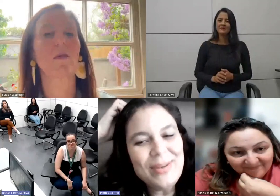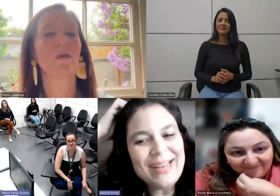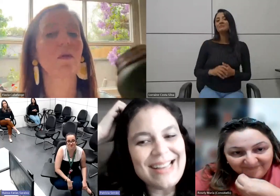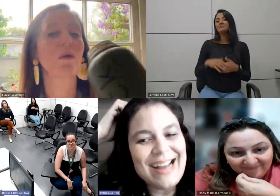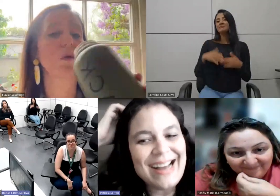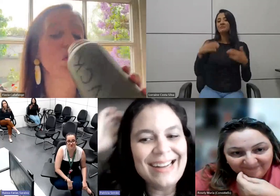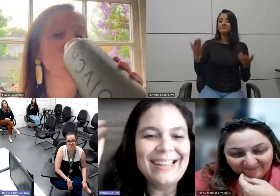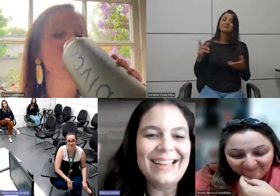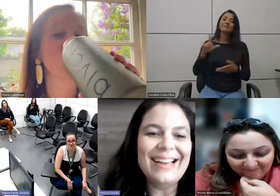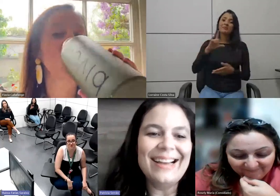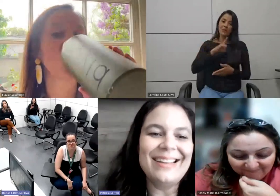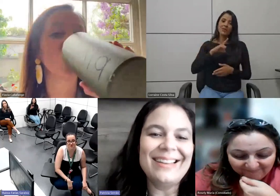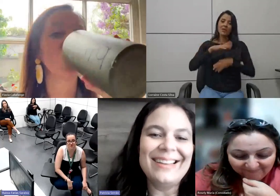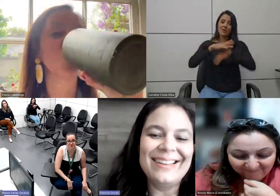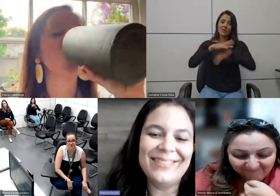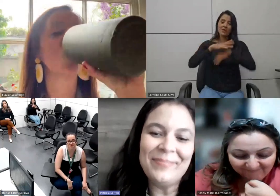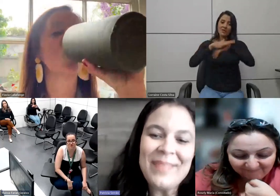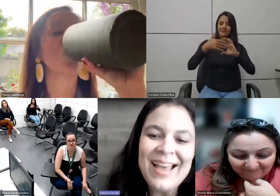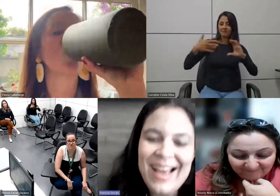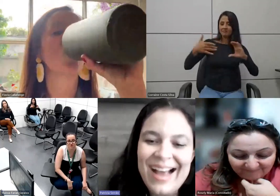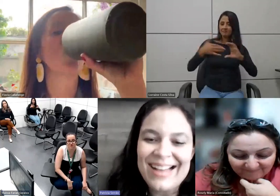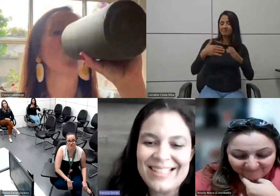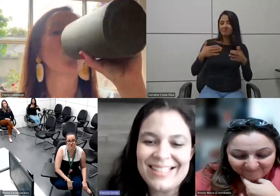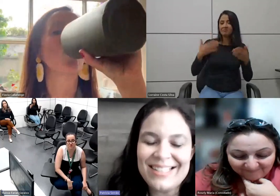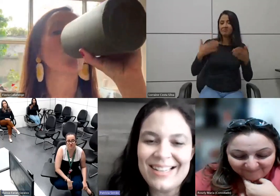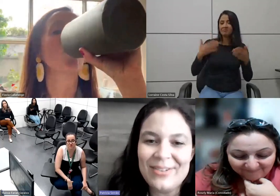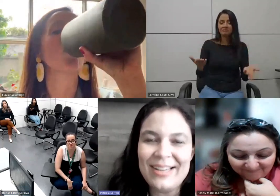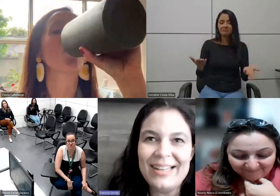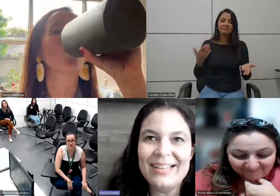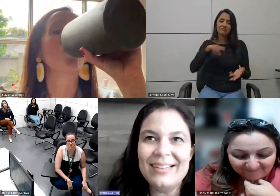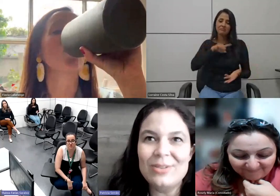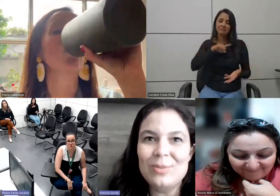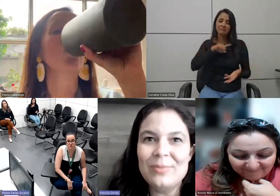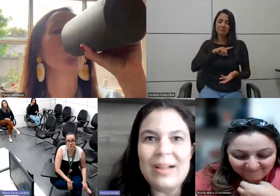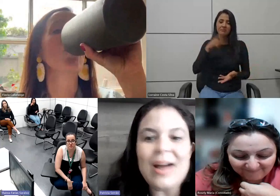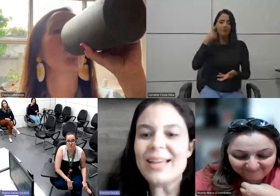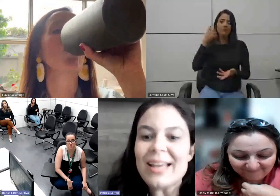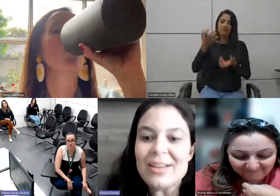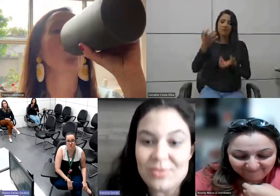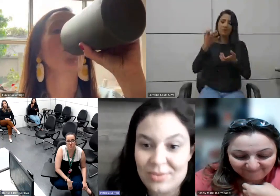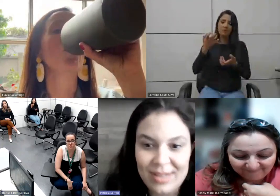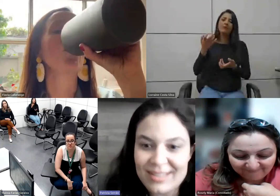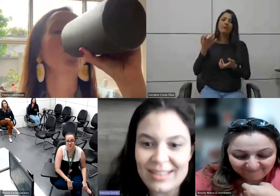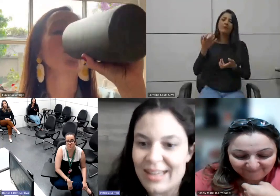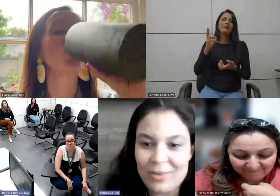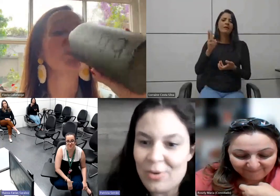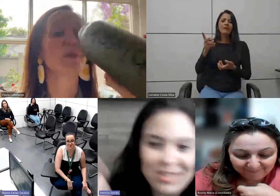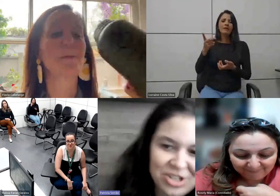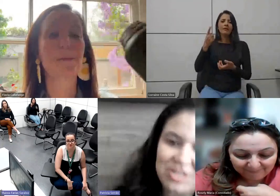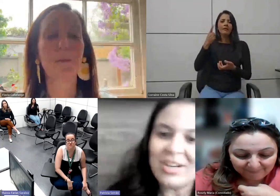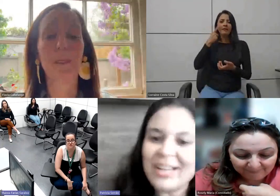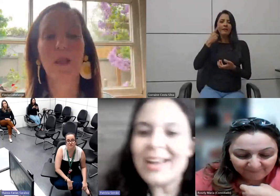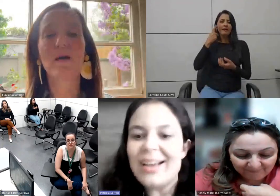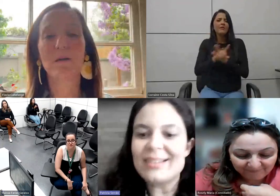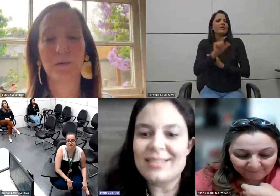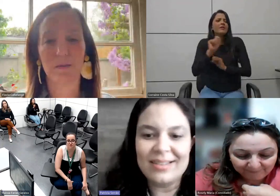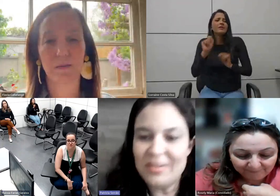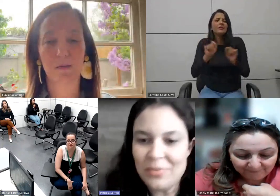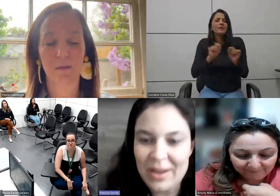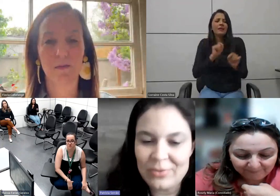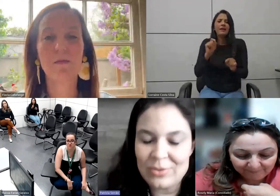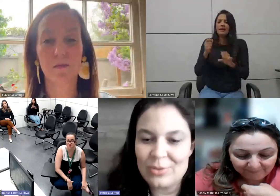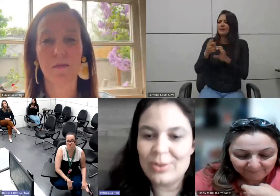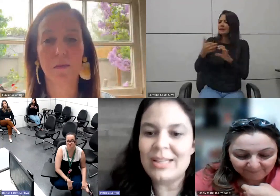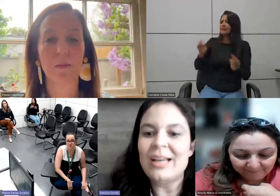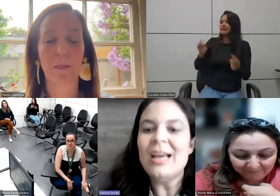eu tenho doença rara né a gente eu queria todo mundo falar ah o é isso o que você tem que coisa estranha é